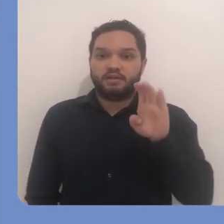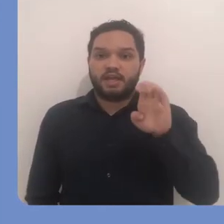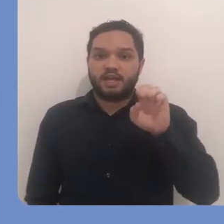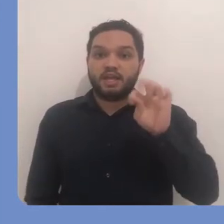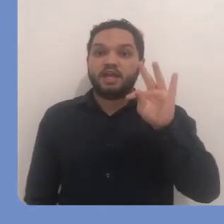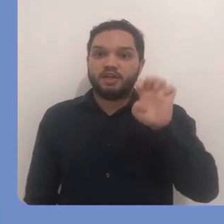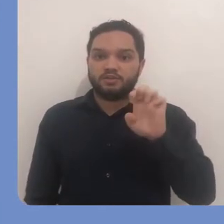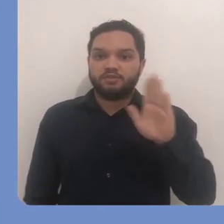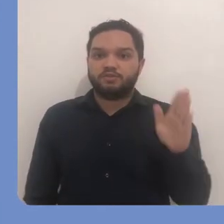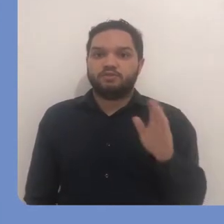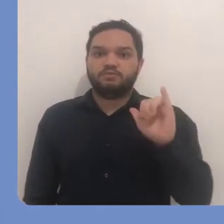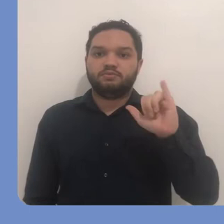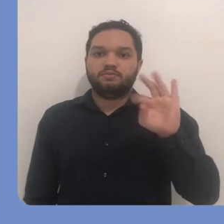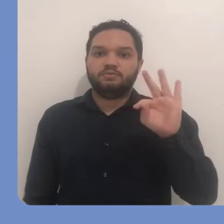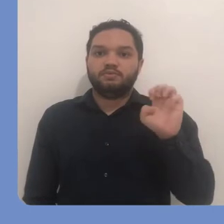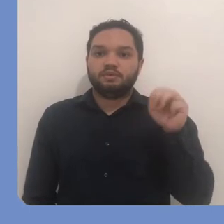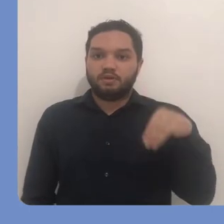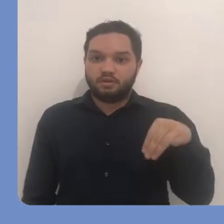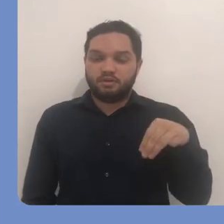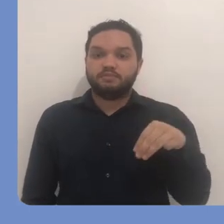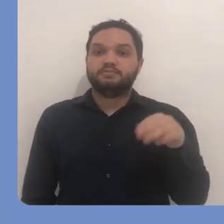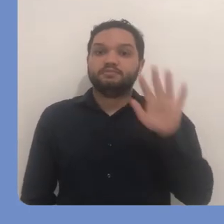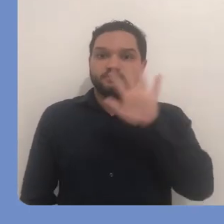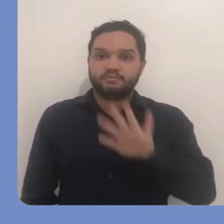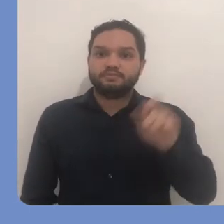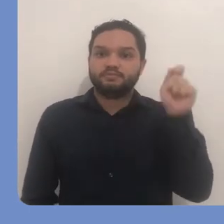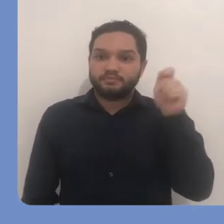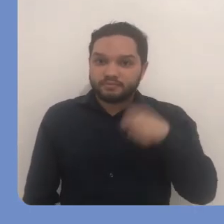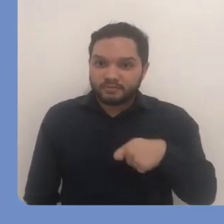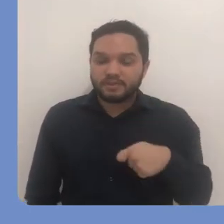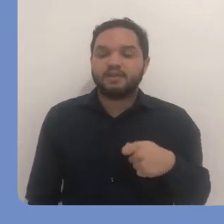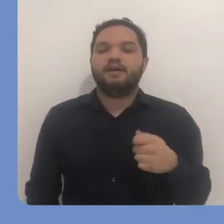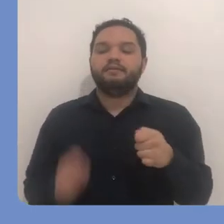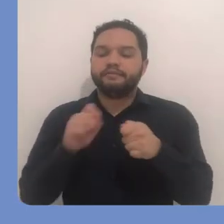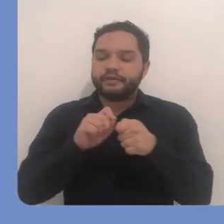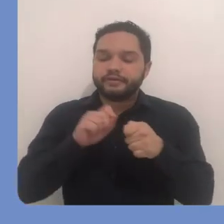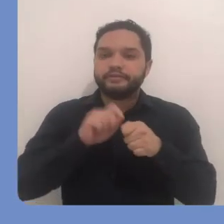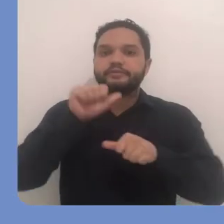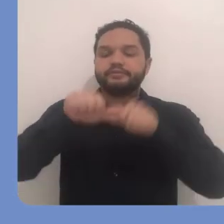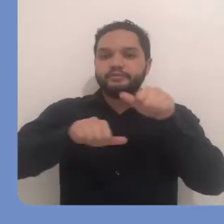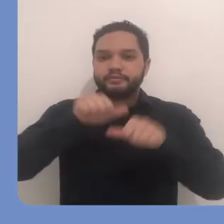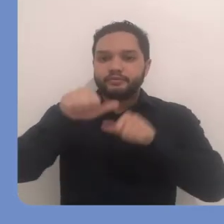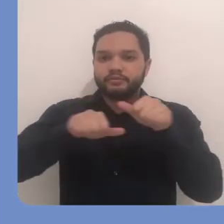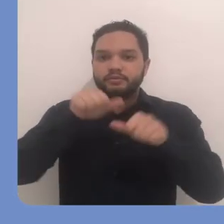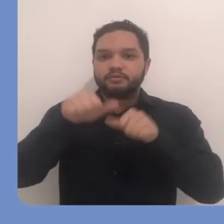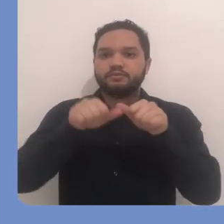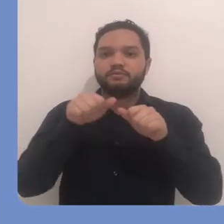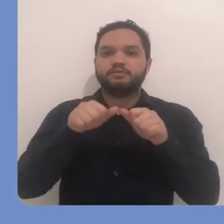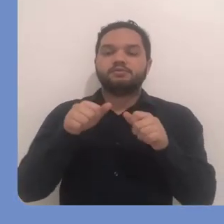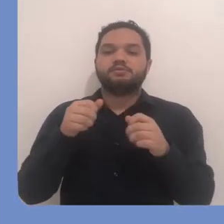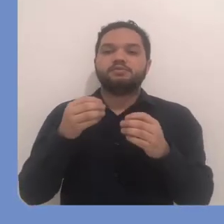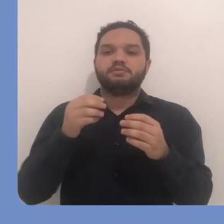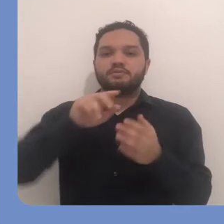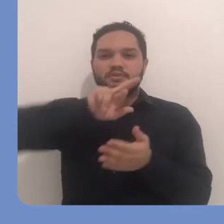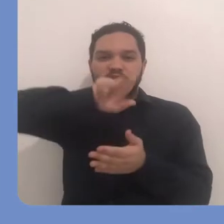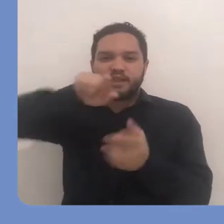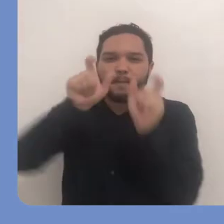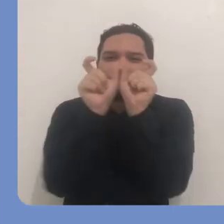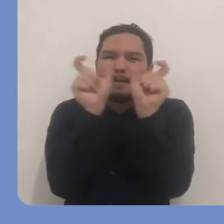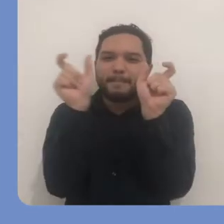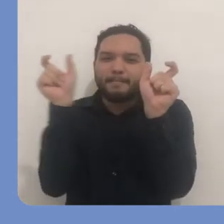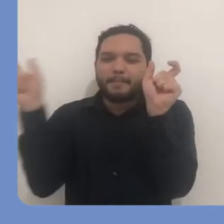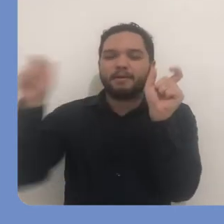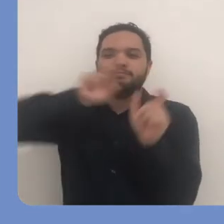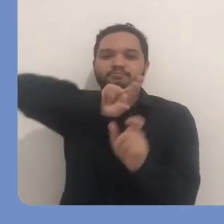item. Então neste campo, você consegue fazer as alterações a partir da navegação pelas